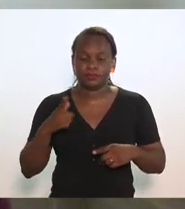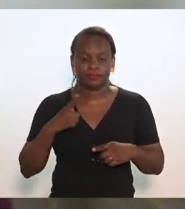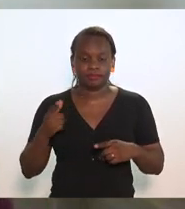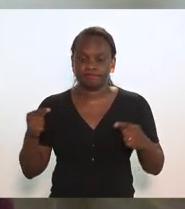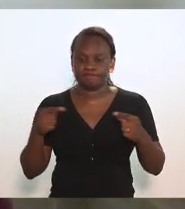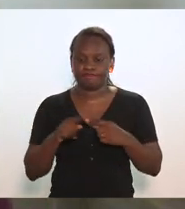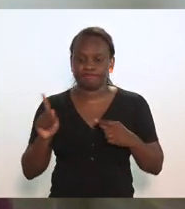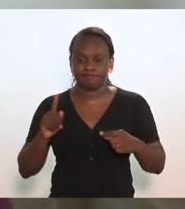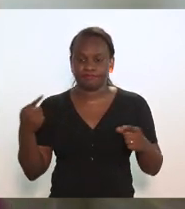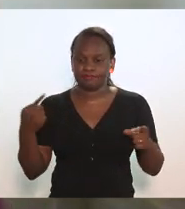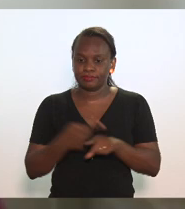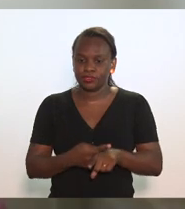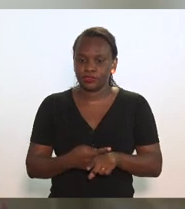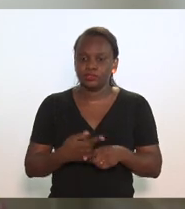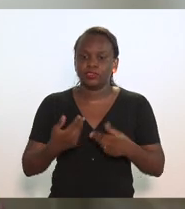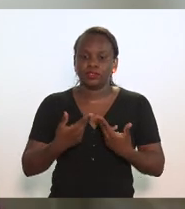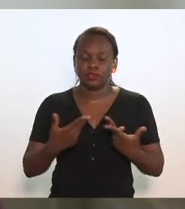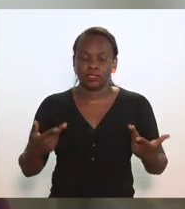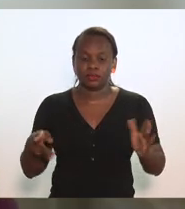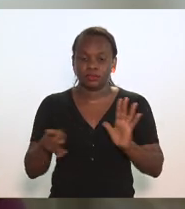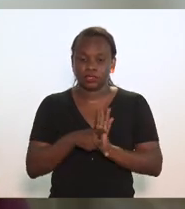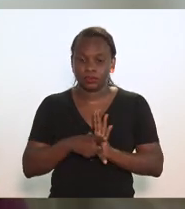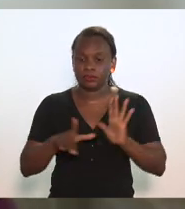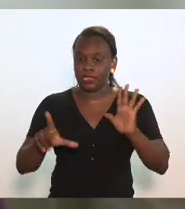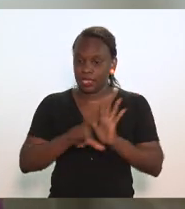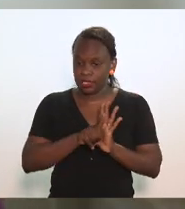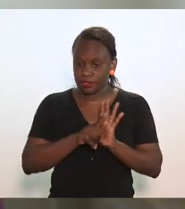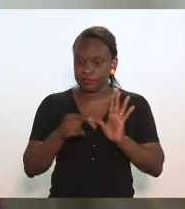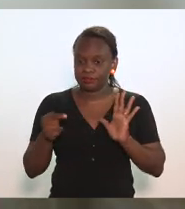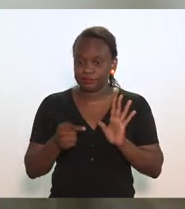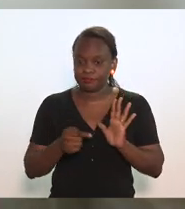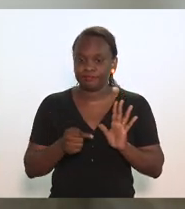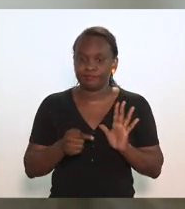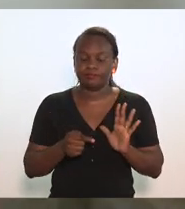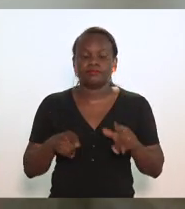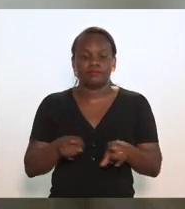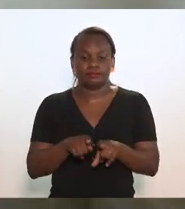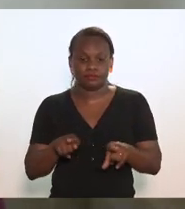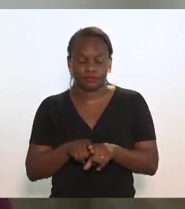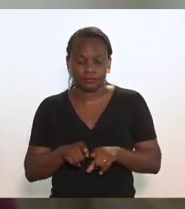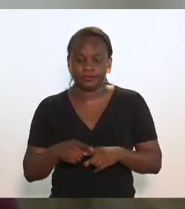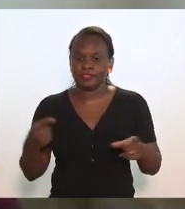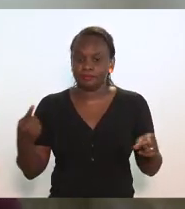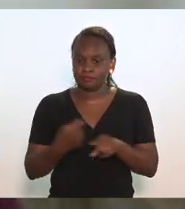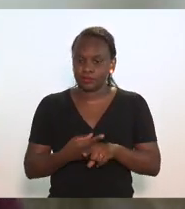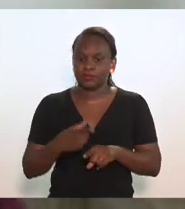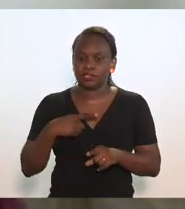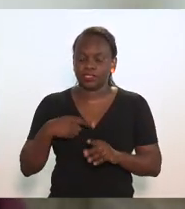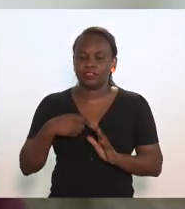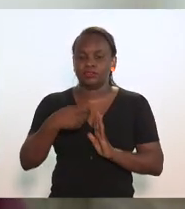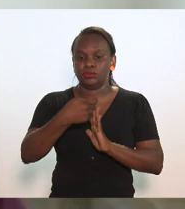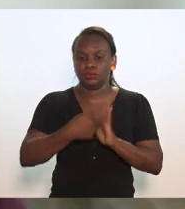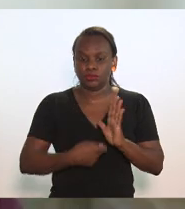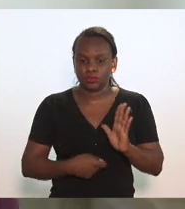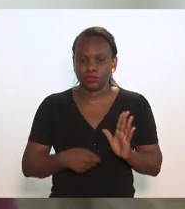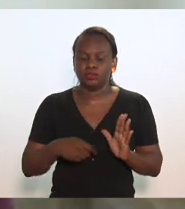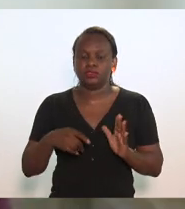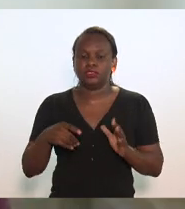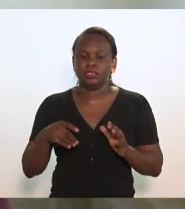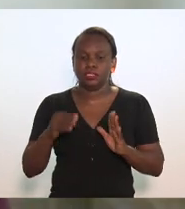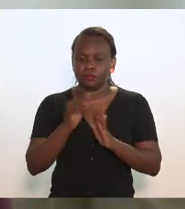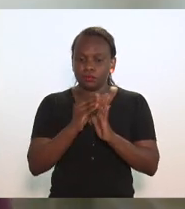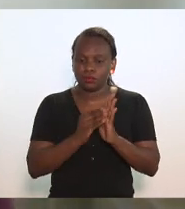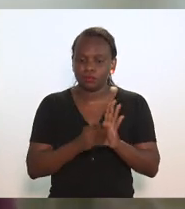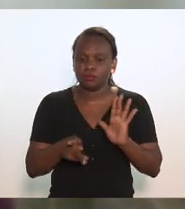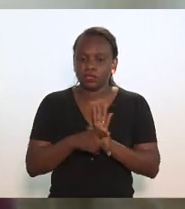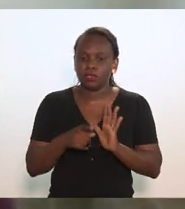dispositivos legais e fere, como está escrito, o regime de recuperação